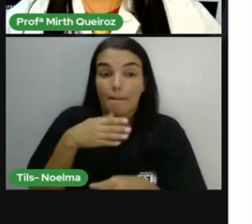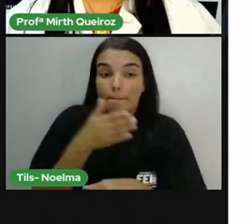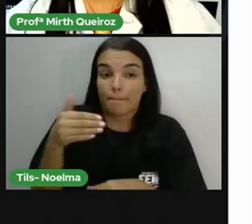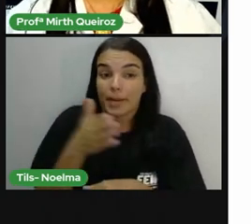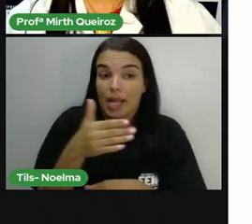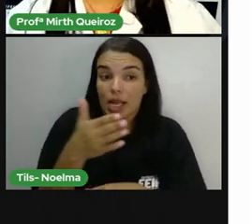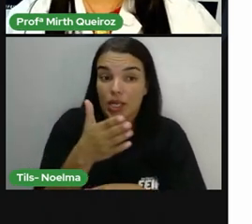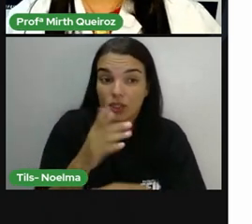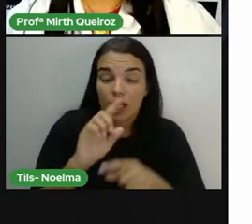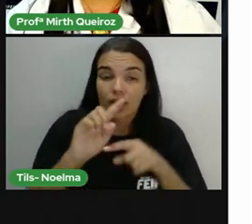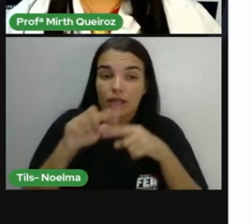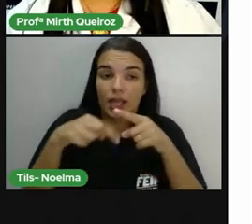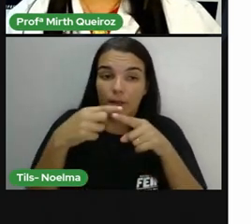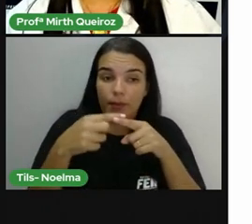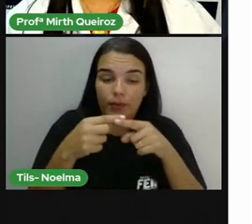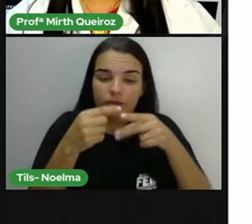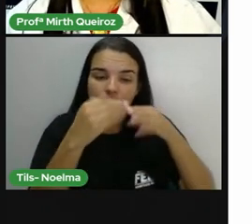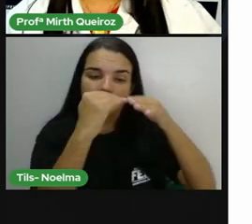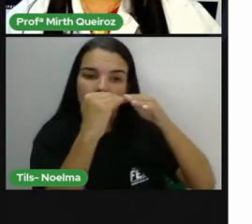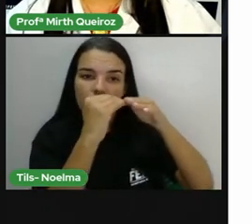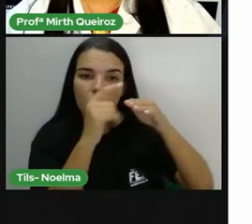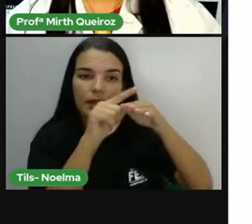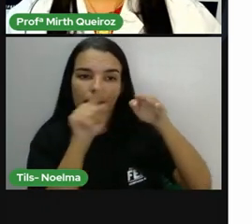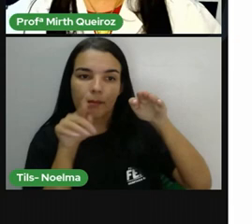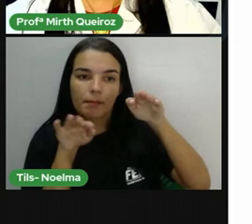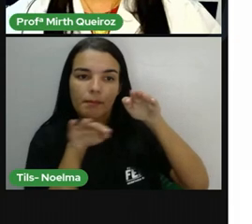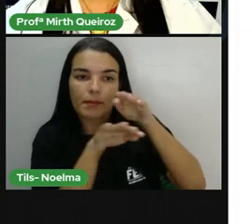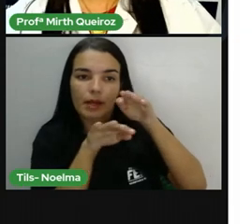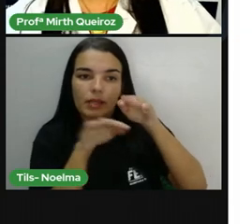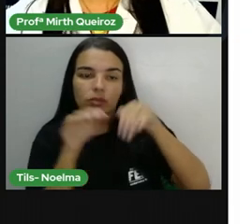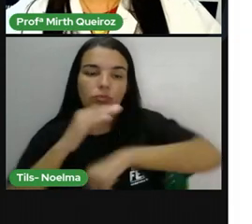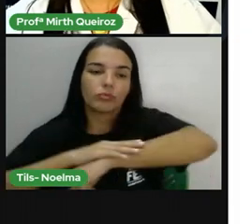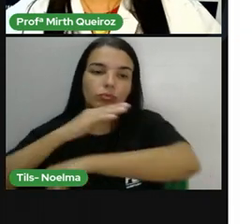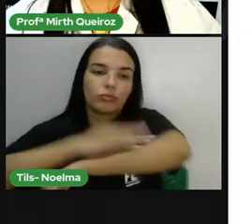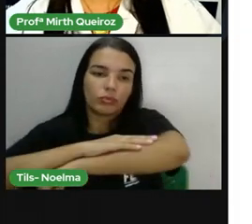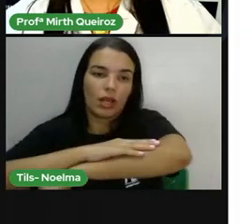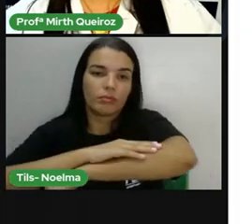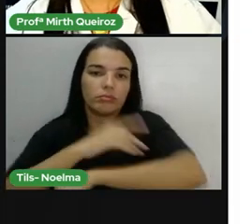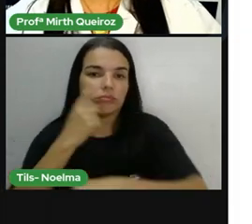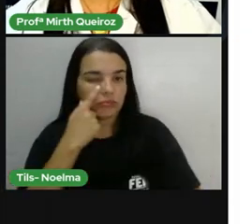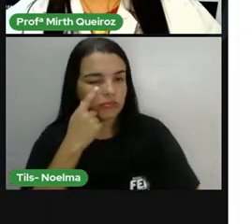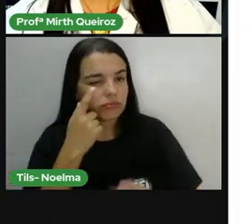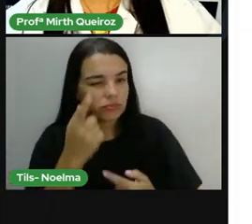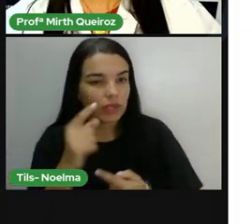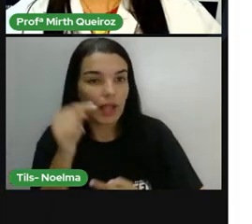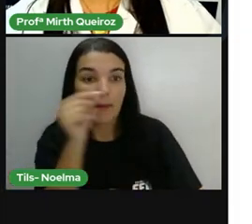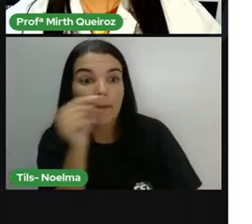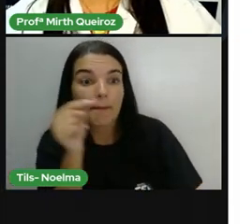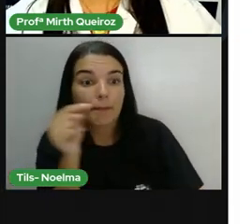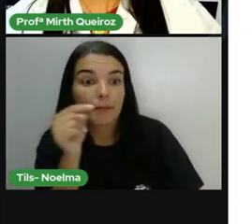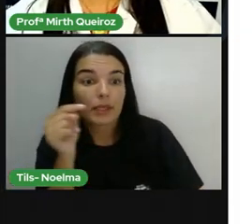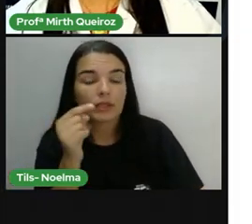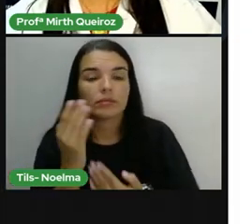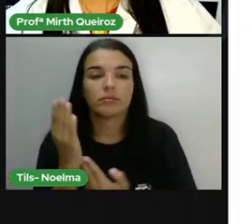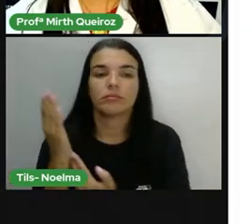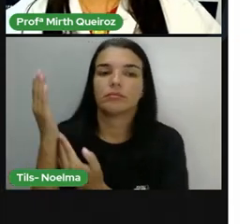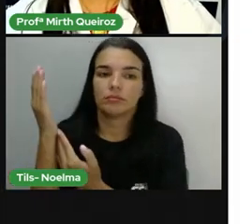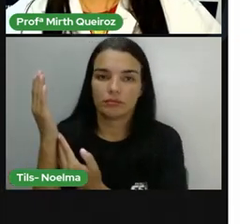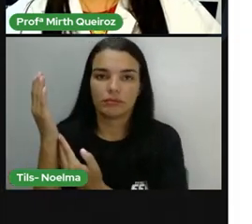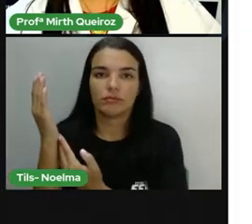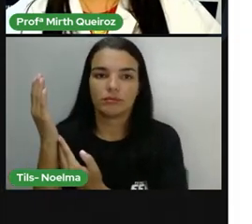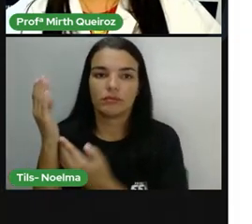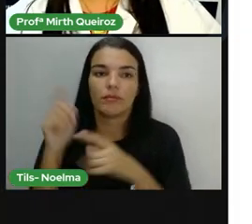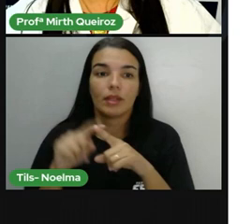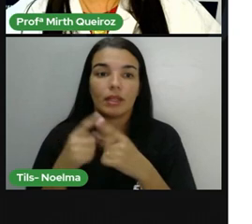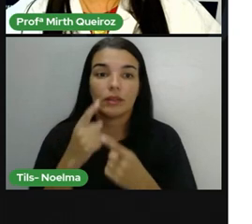aí nós teremos uma resposta. Olhem só. Qual a diferença do número de espécies de mamíferos e aves?